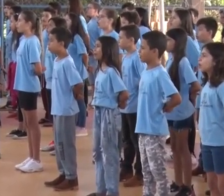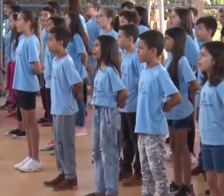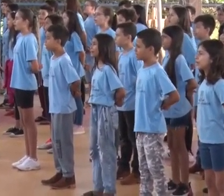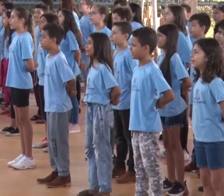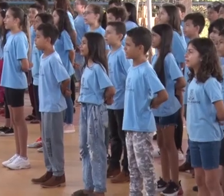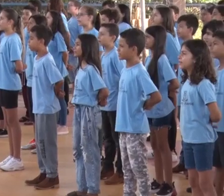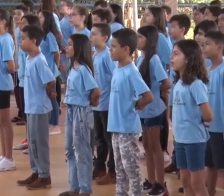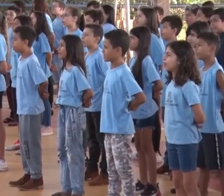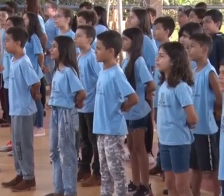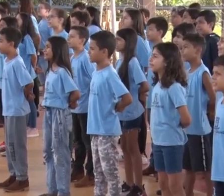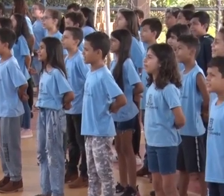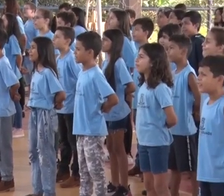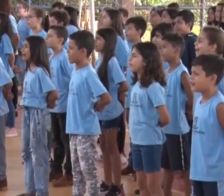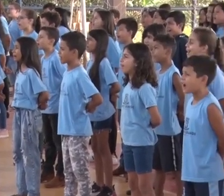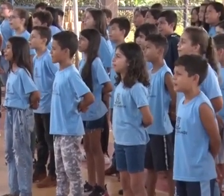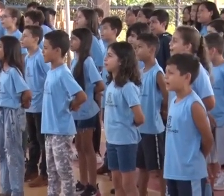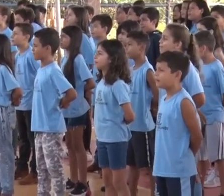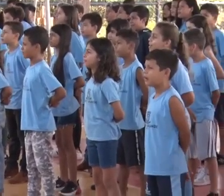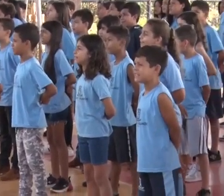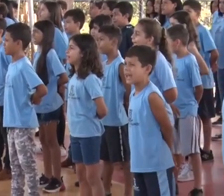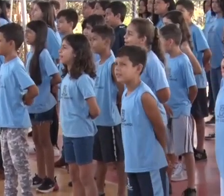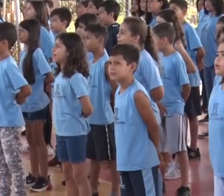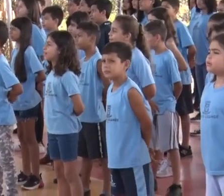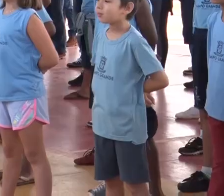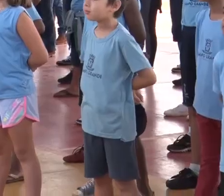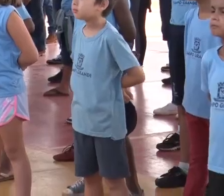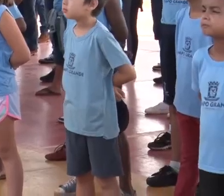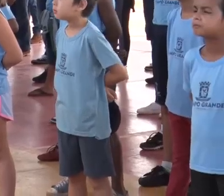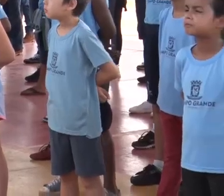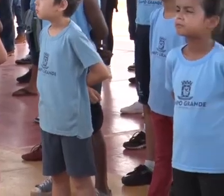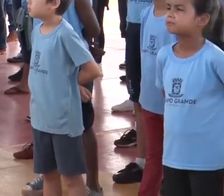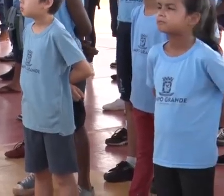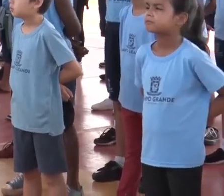Procura aqui na escola se tem vaga pra você